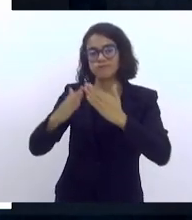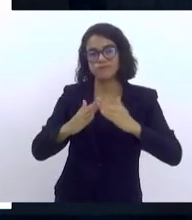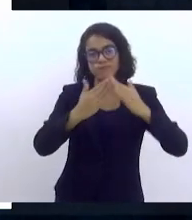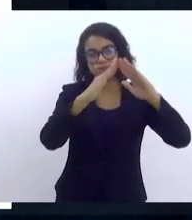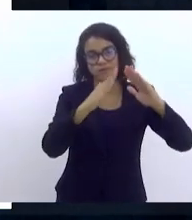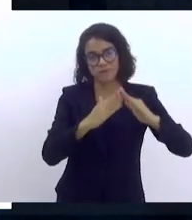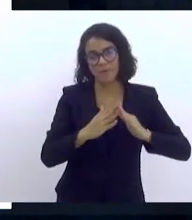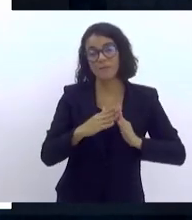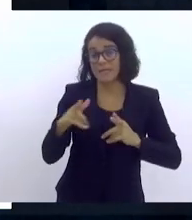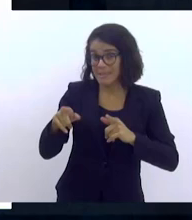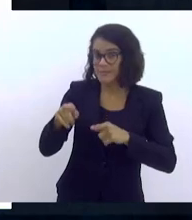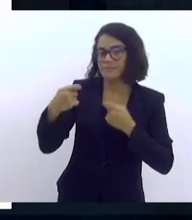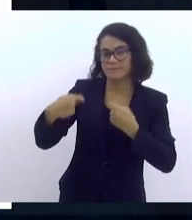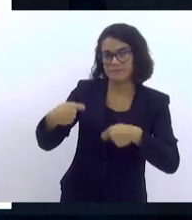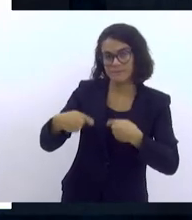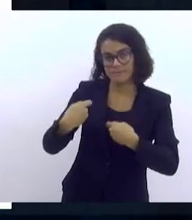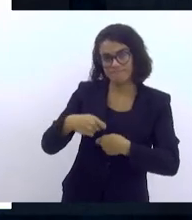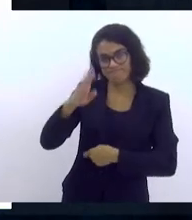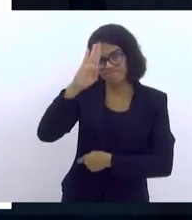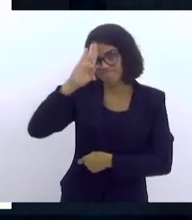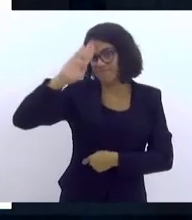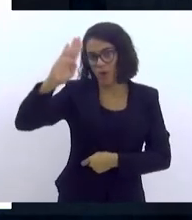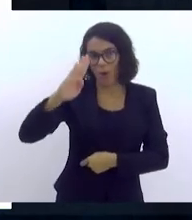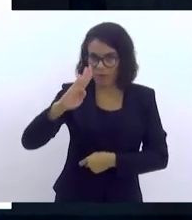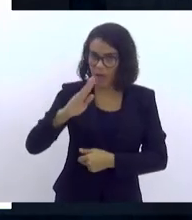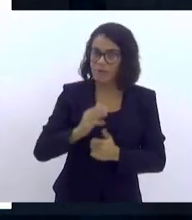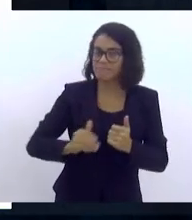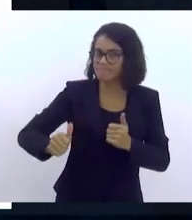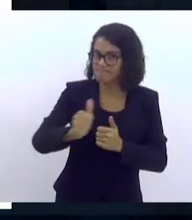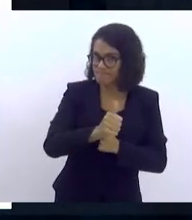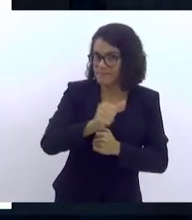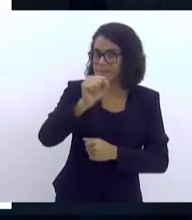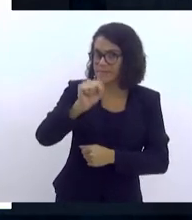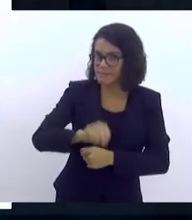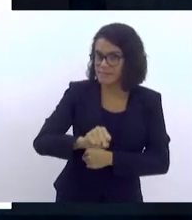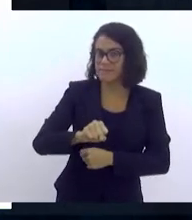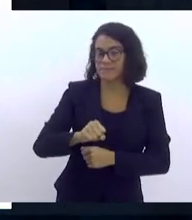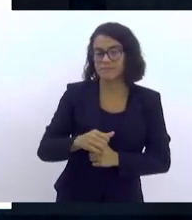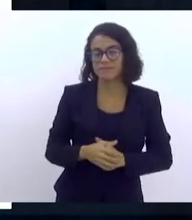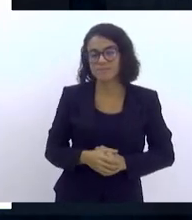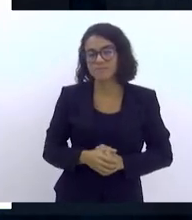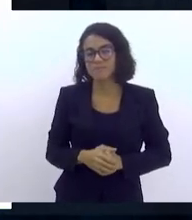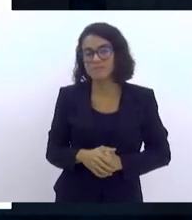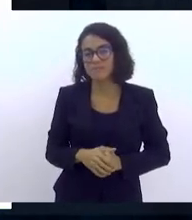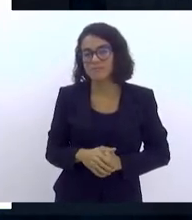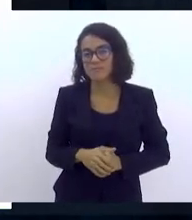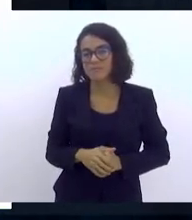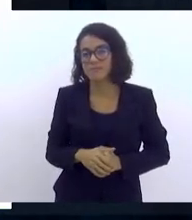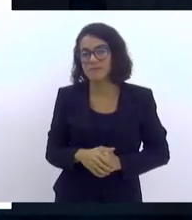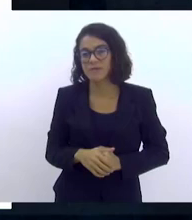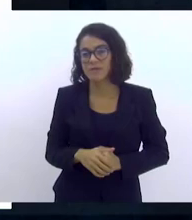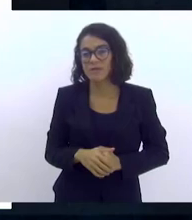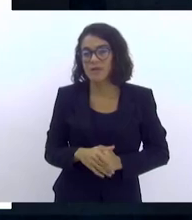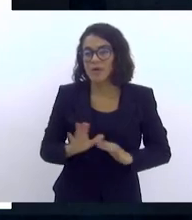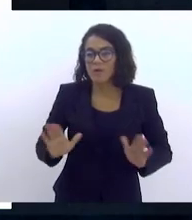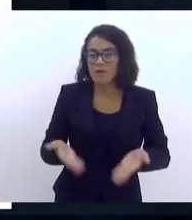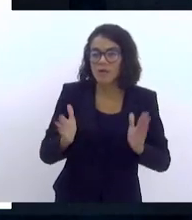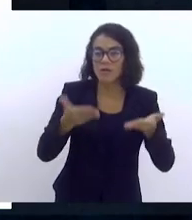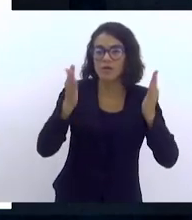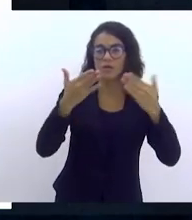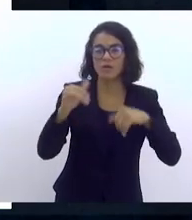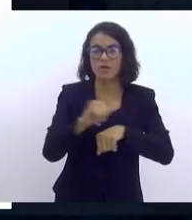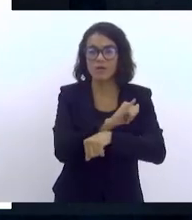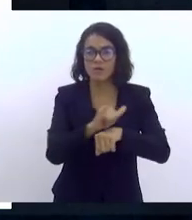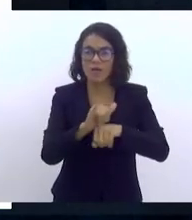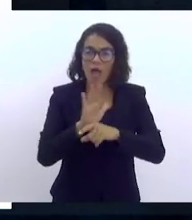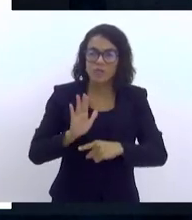sim, tem que ser propiciado, de uma certa forma, pela comunidade escolar. Promover maneiras de ajudar